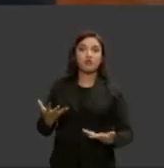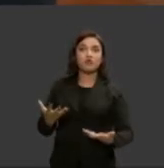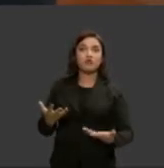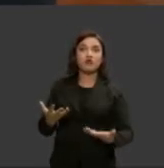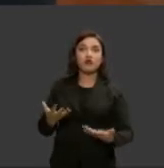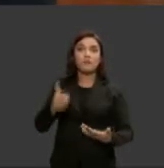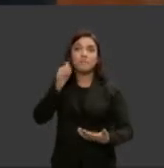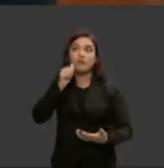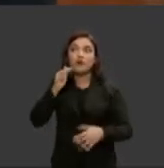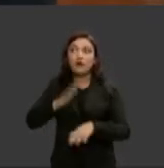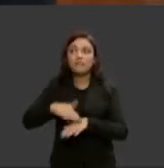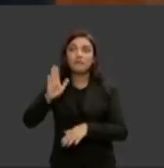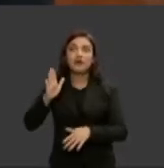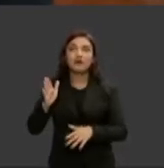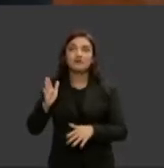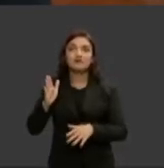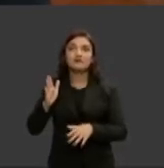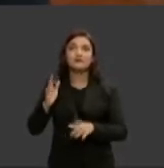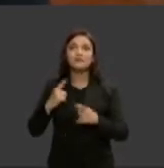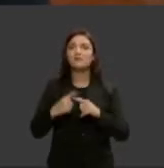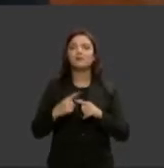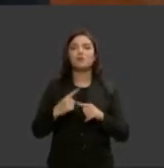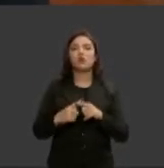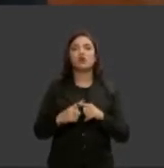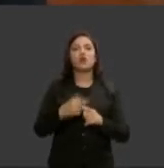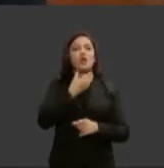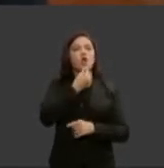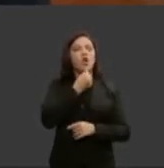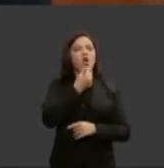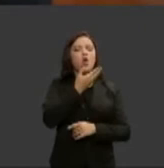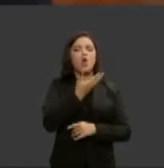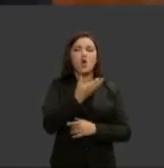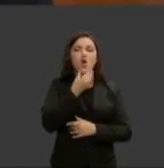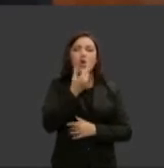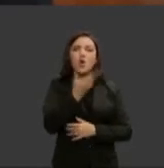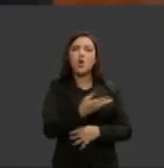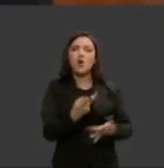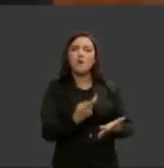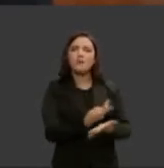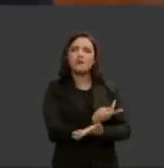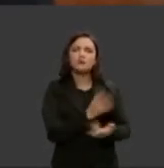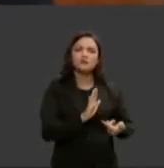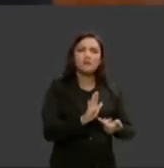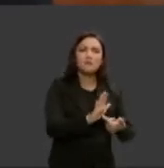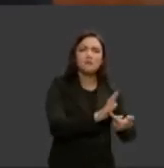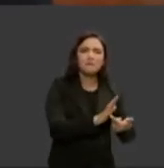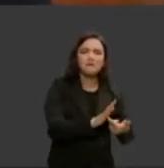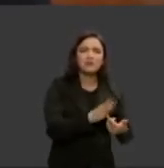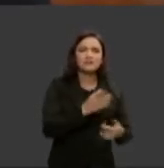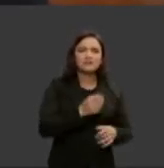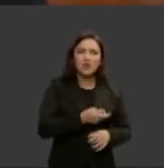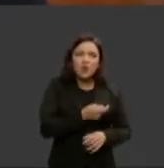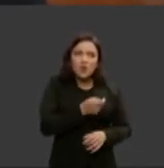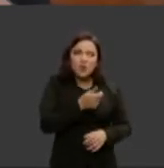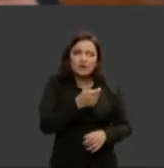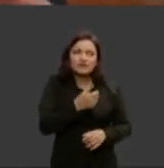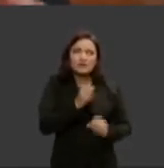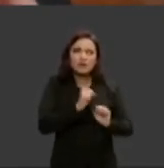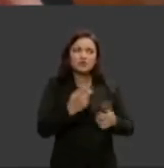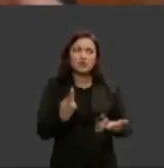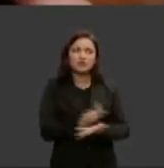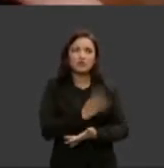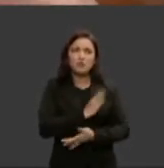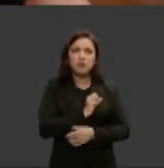porque efetivamente os sinais dos homens de infarto e os sinais das mulheres do infarto podem ser diferentes